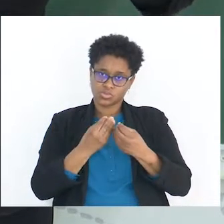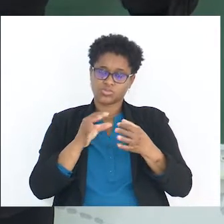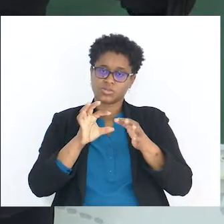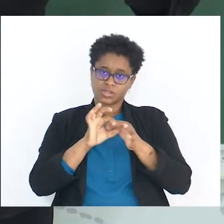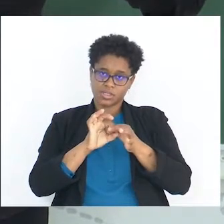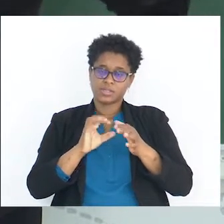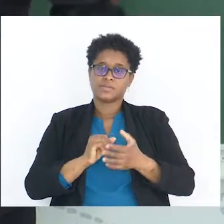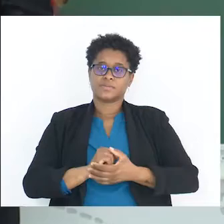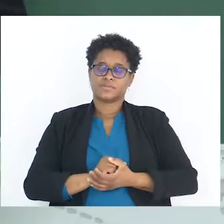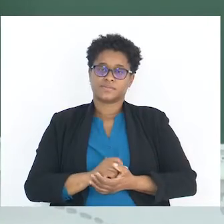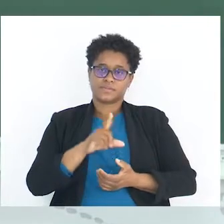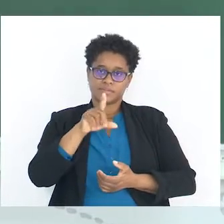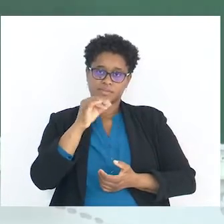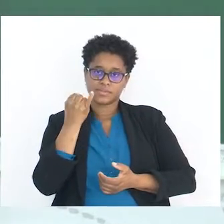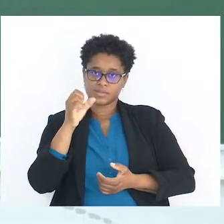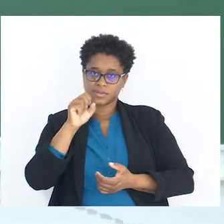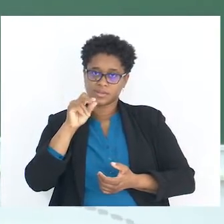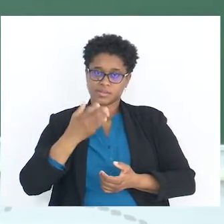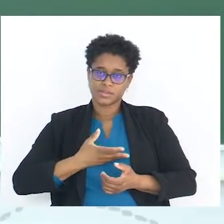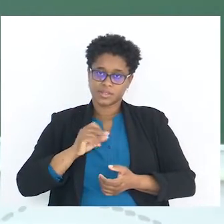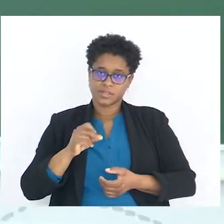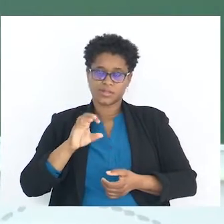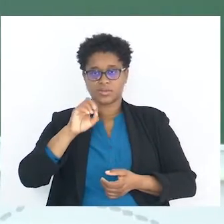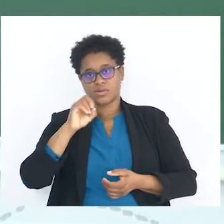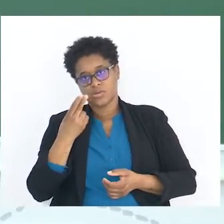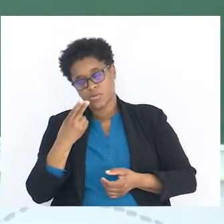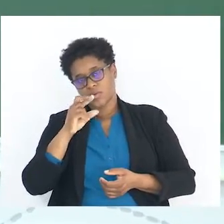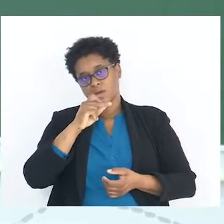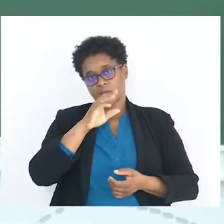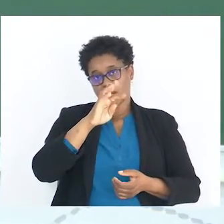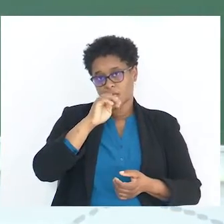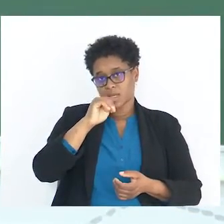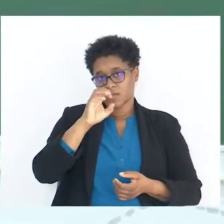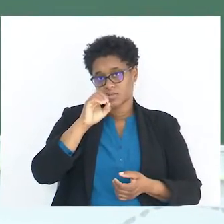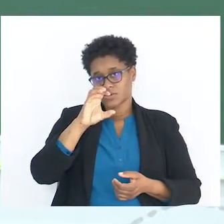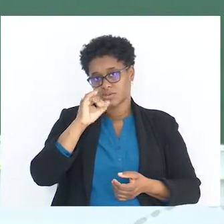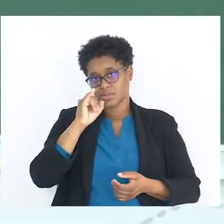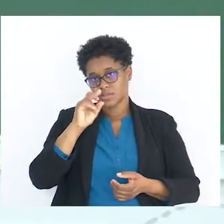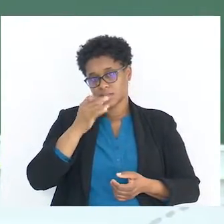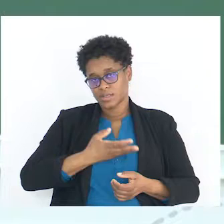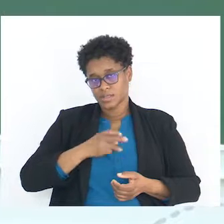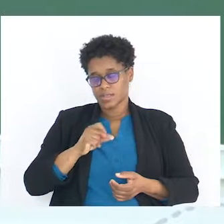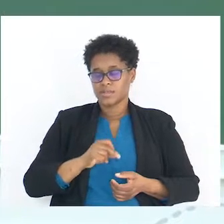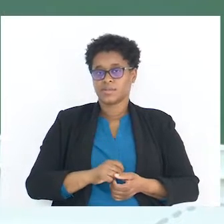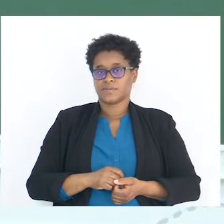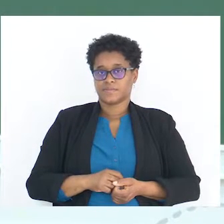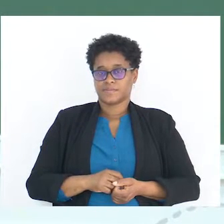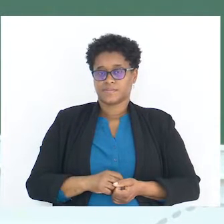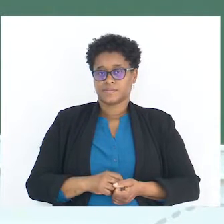ou então associada à